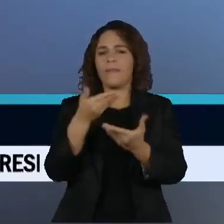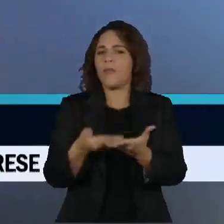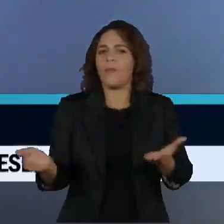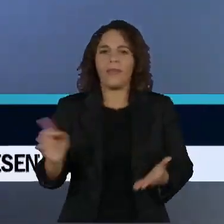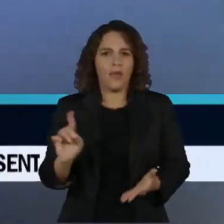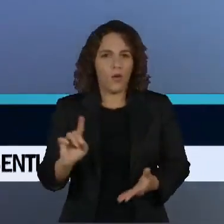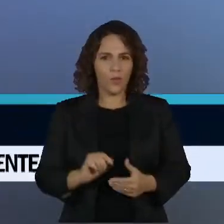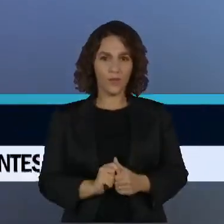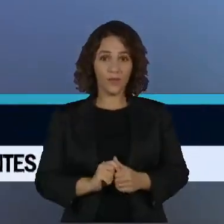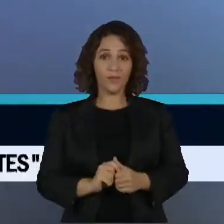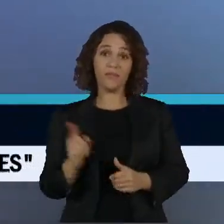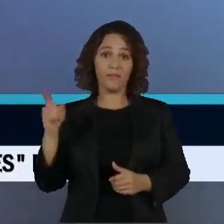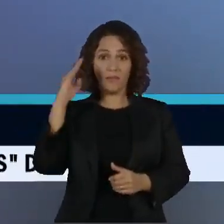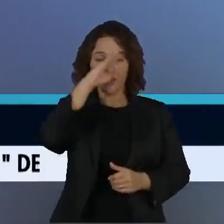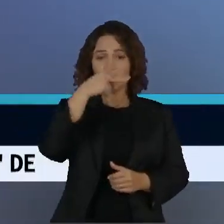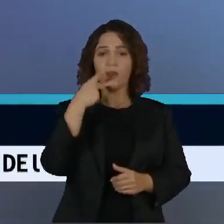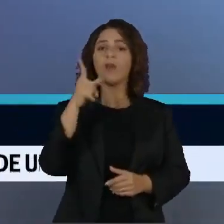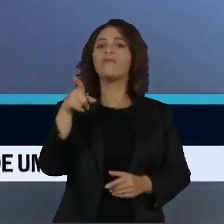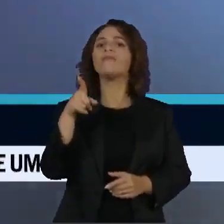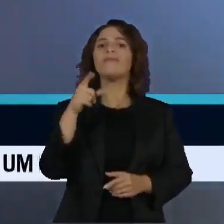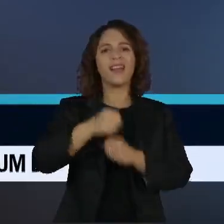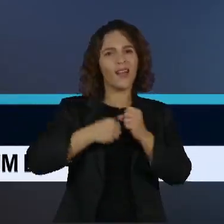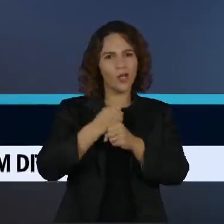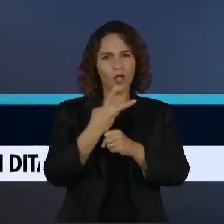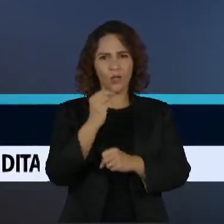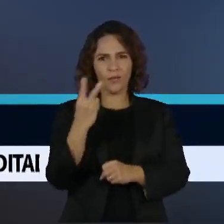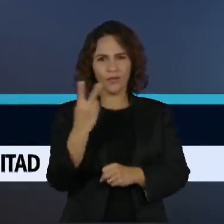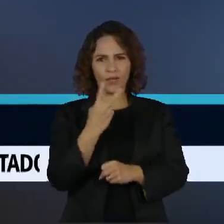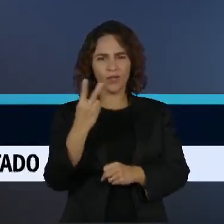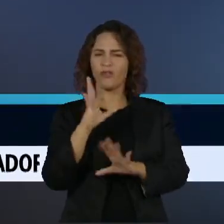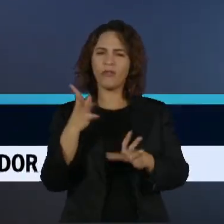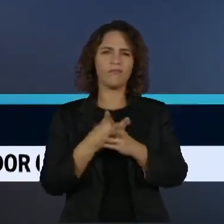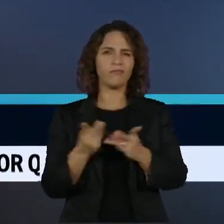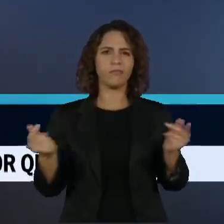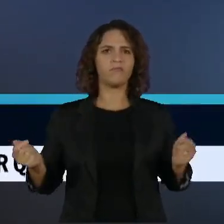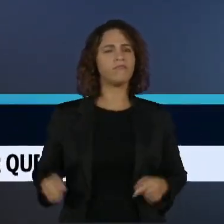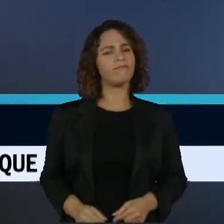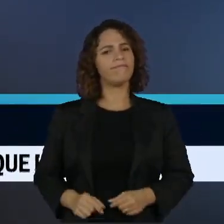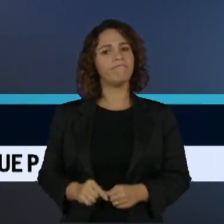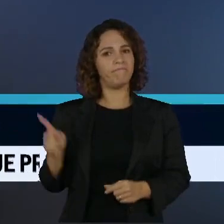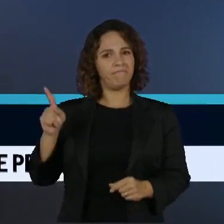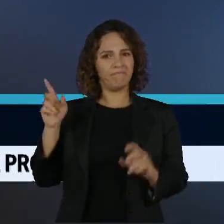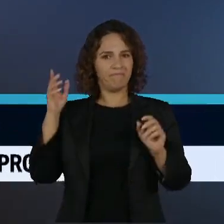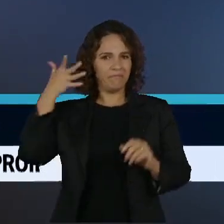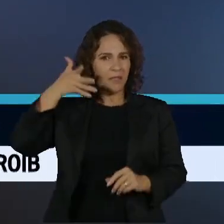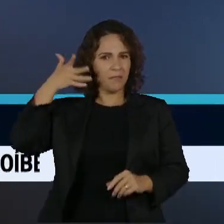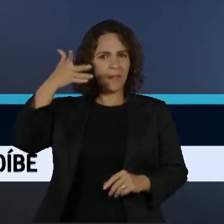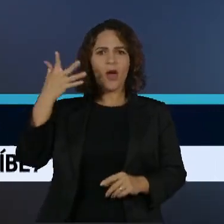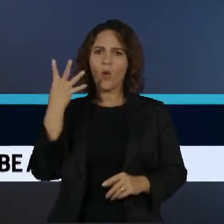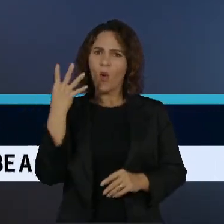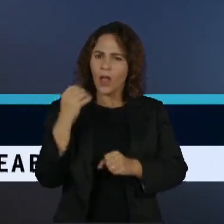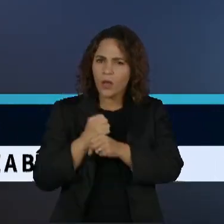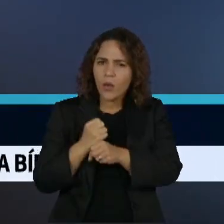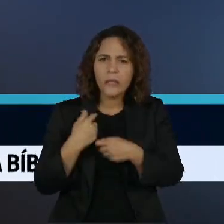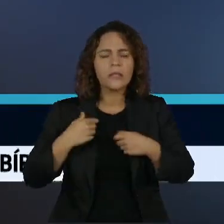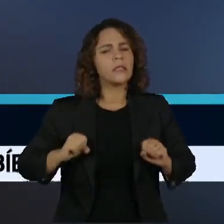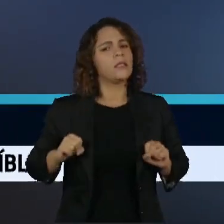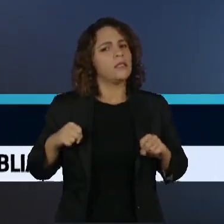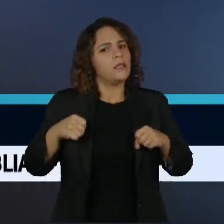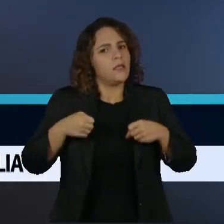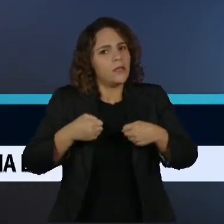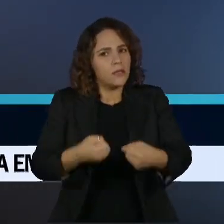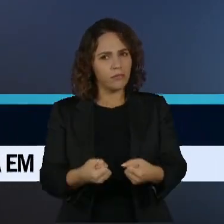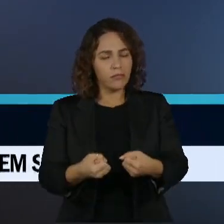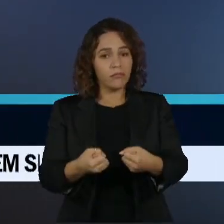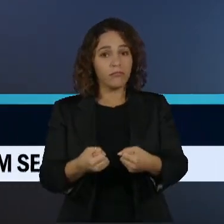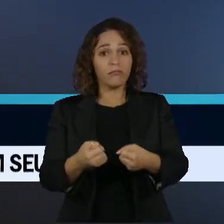falou que 2022 já é página virada. Dei tudo de mim nestes quatro anos. Consideremos